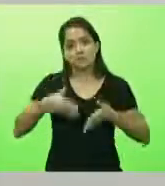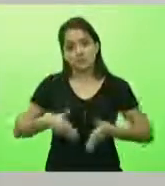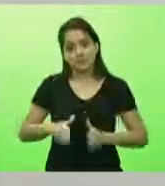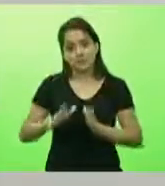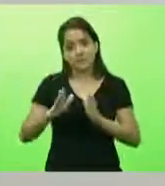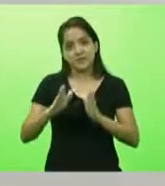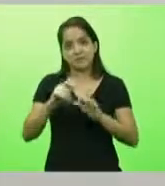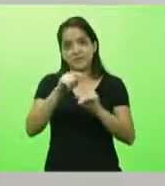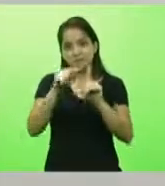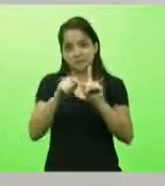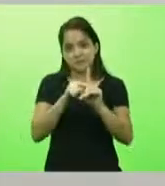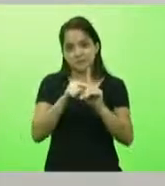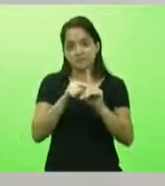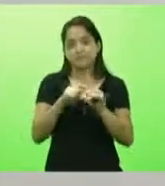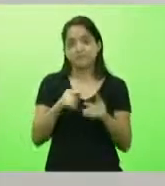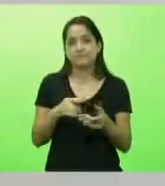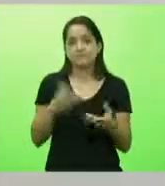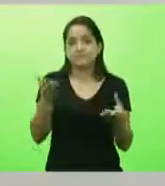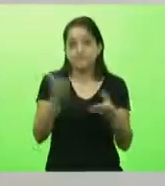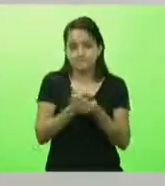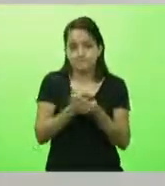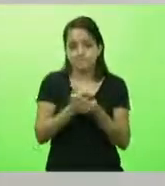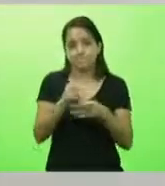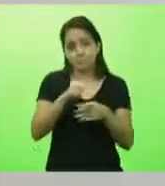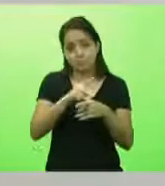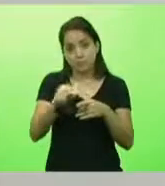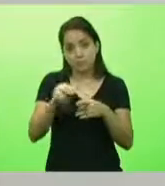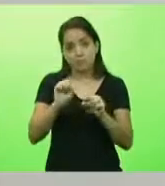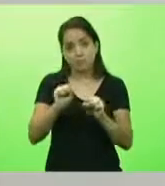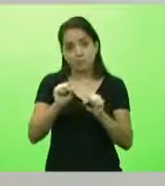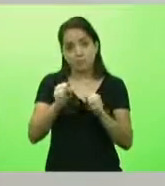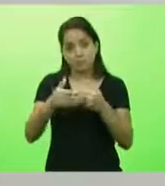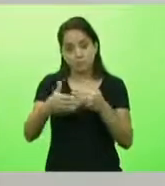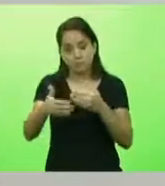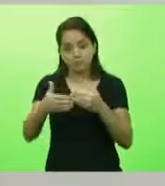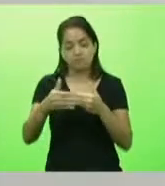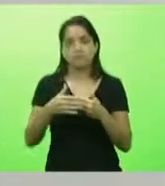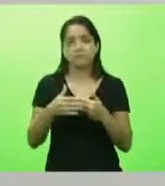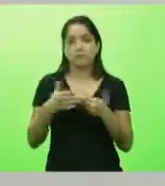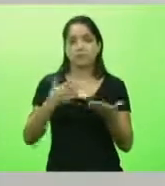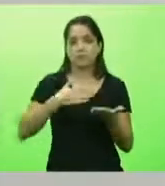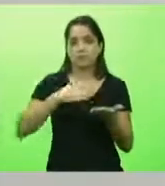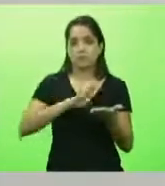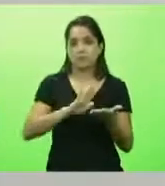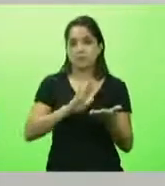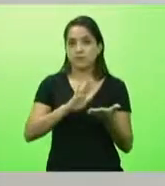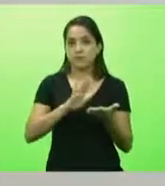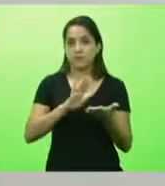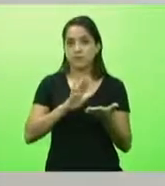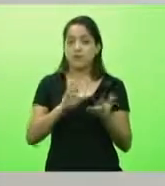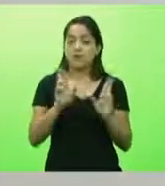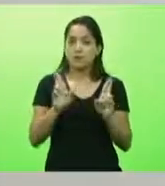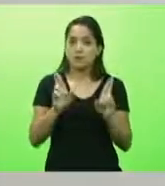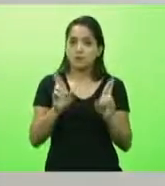processar e é capaz de ganhar. Então, já fica aqui o meu repúdio por esse tipo de ação, espero que isso não vá para